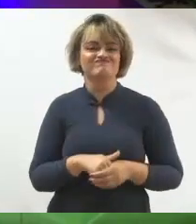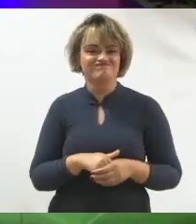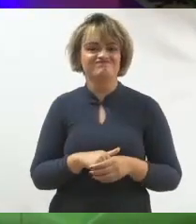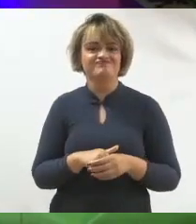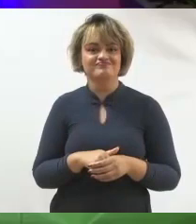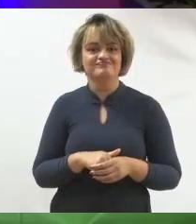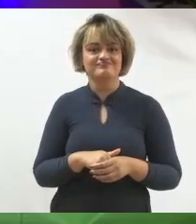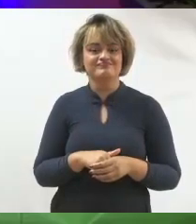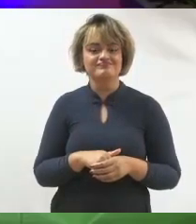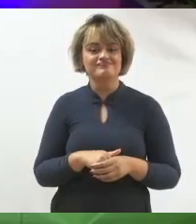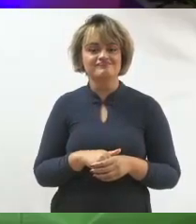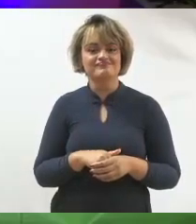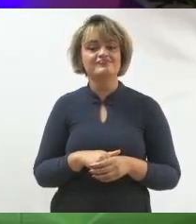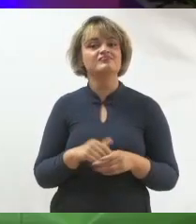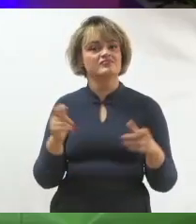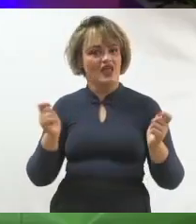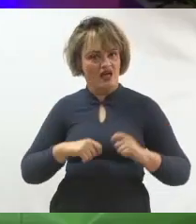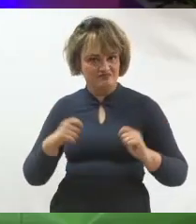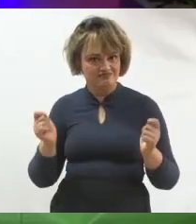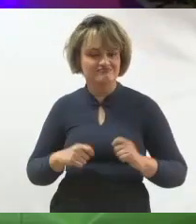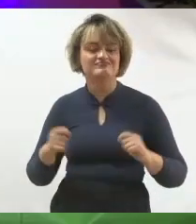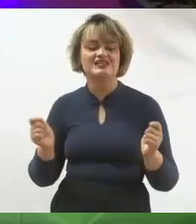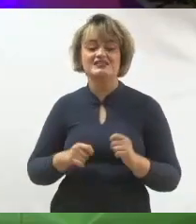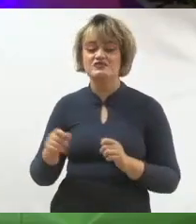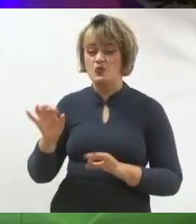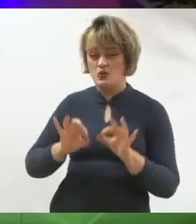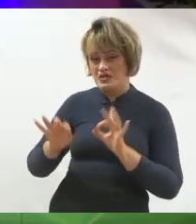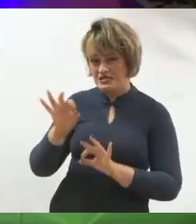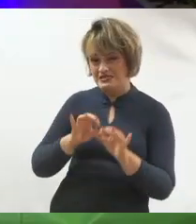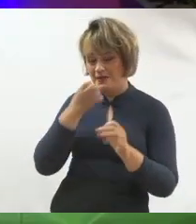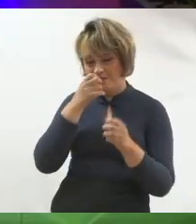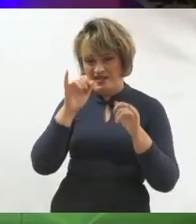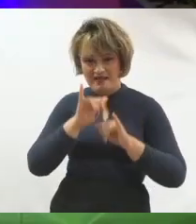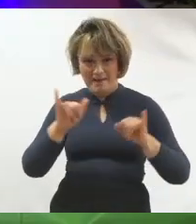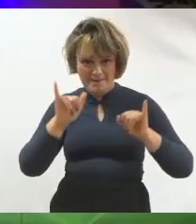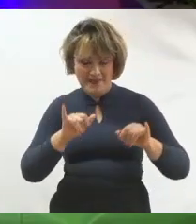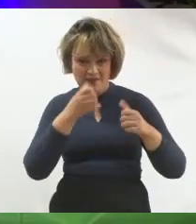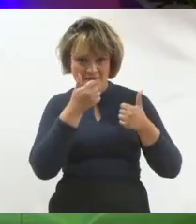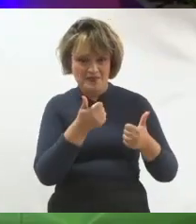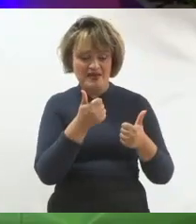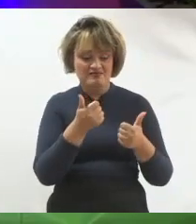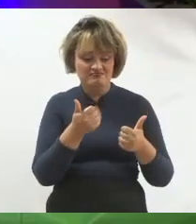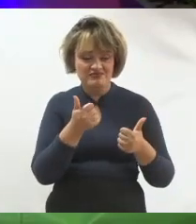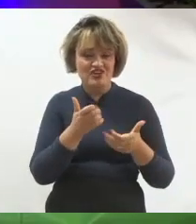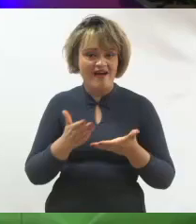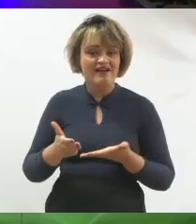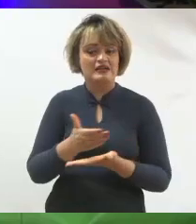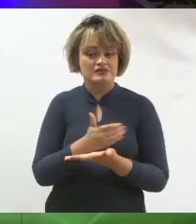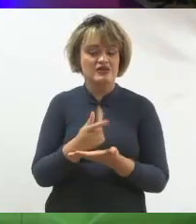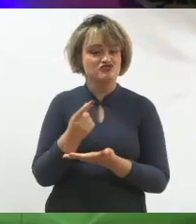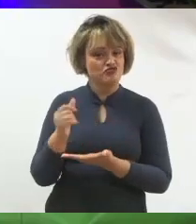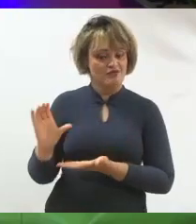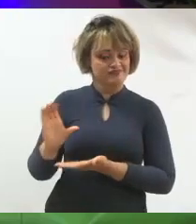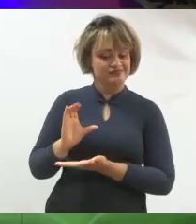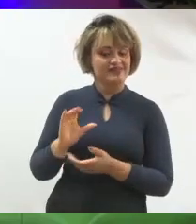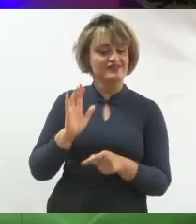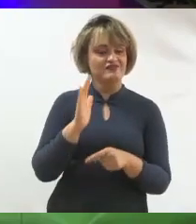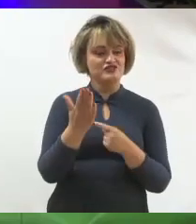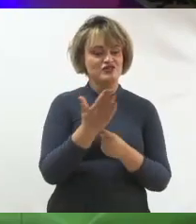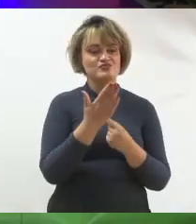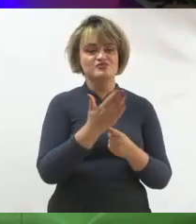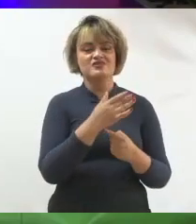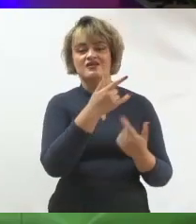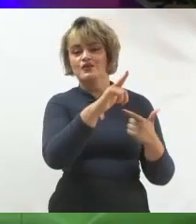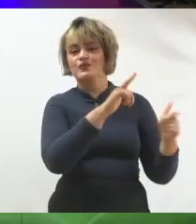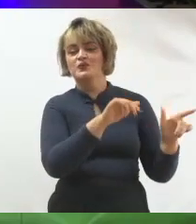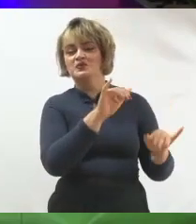Então, é muito possível que, se você fizer uma boa campanha de arrecadação, você consiga um dinheirinho que vai ajudar uma coisa a mais